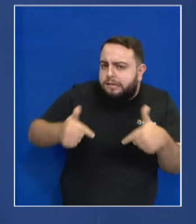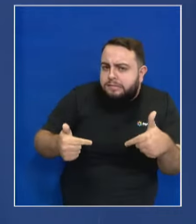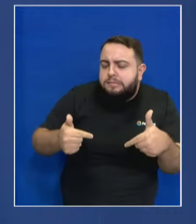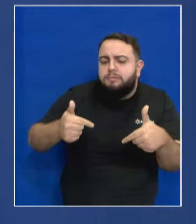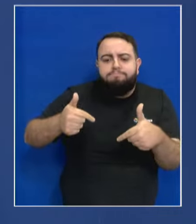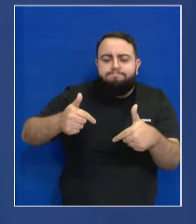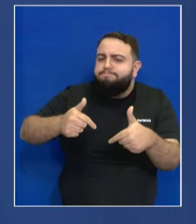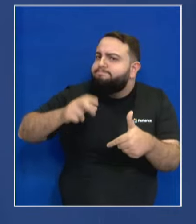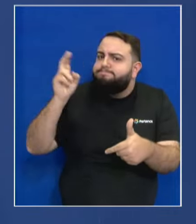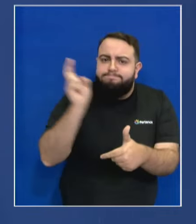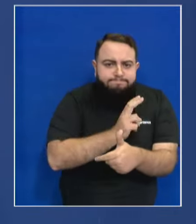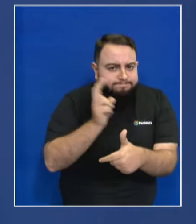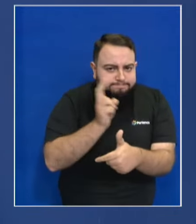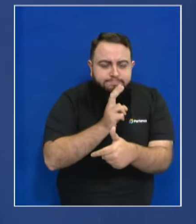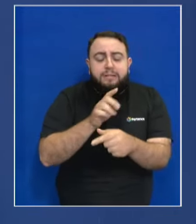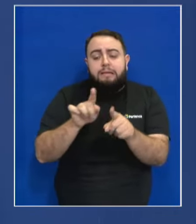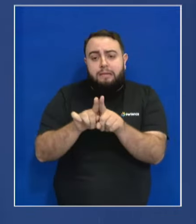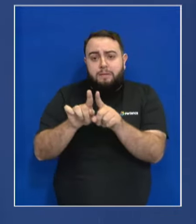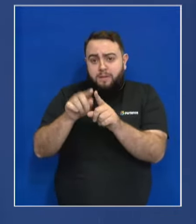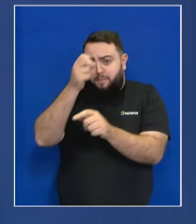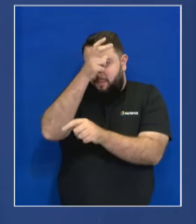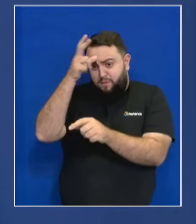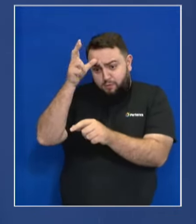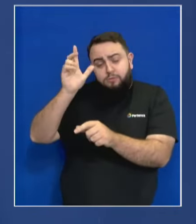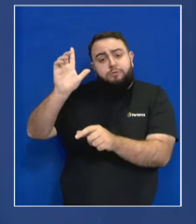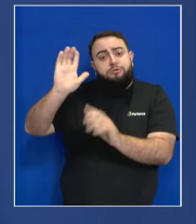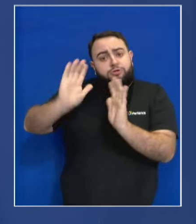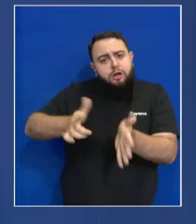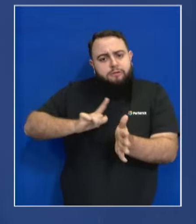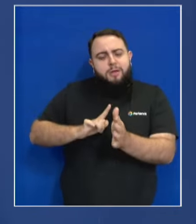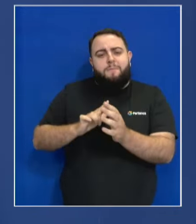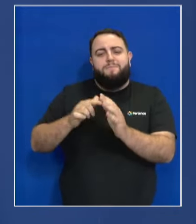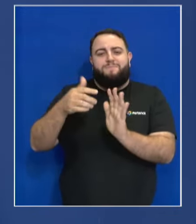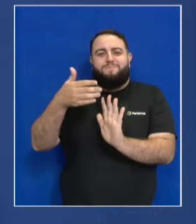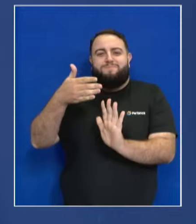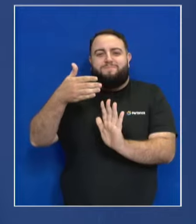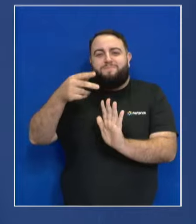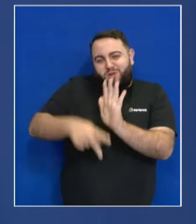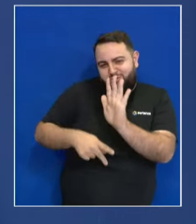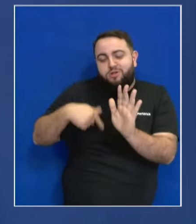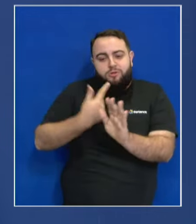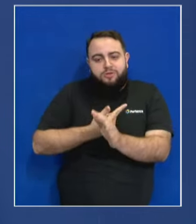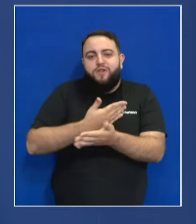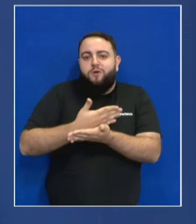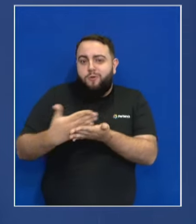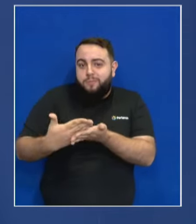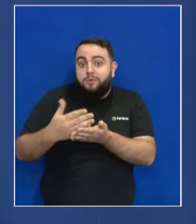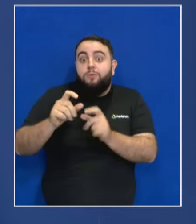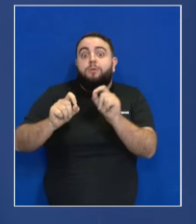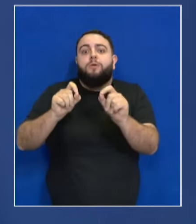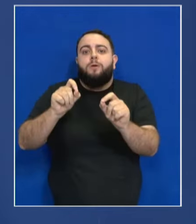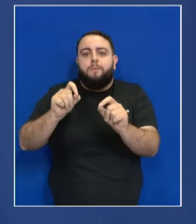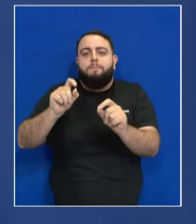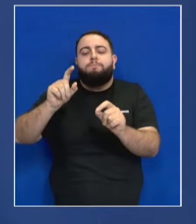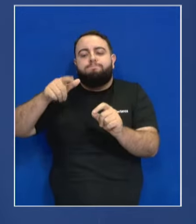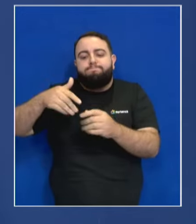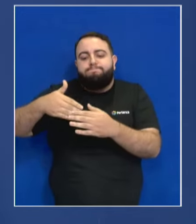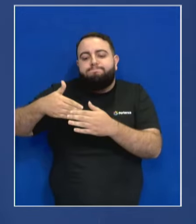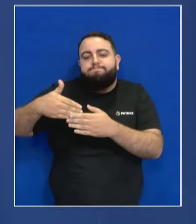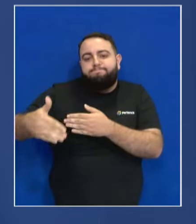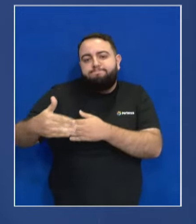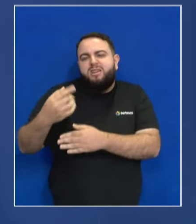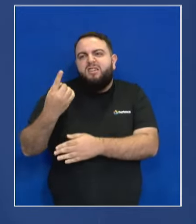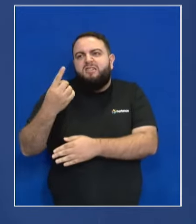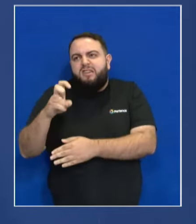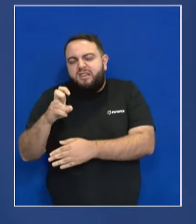imediatas e a prefeitura já tem projeto para isso. Nós vamos recomeçar, vamos começar já nos próximos 15, 20